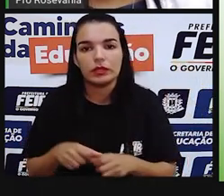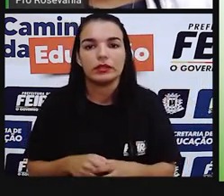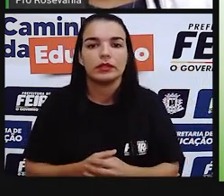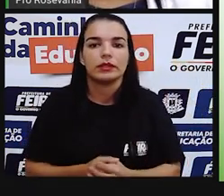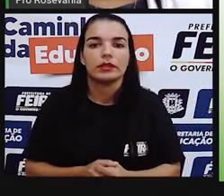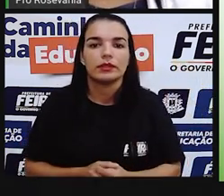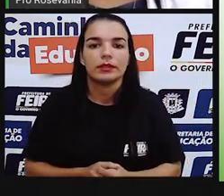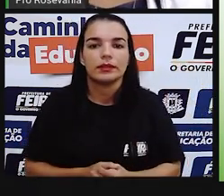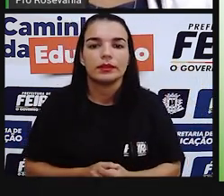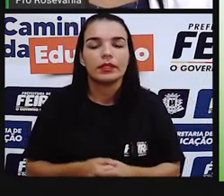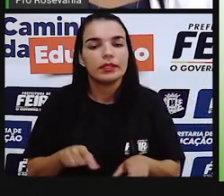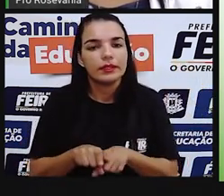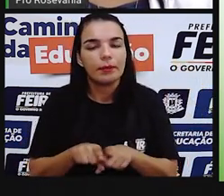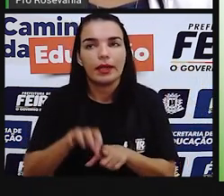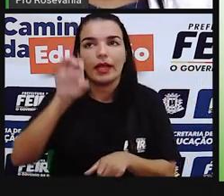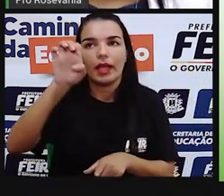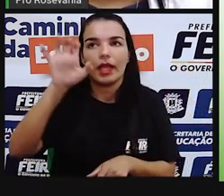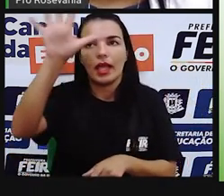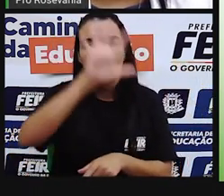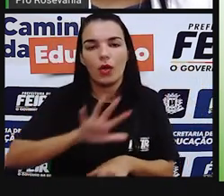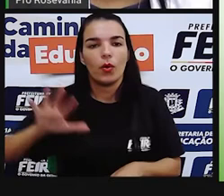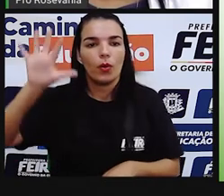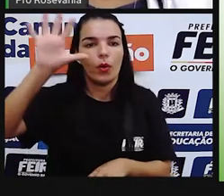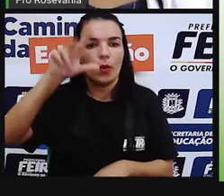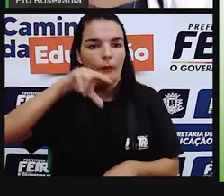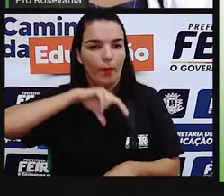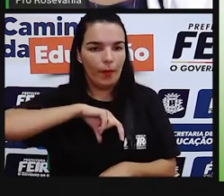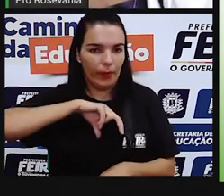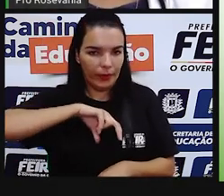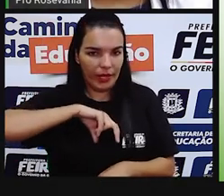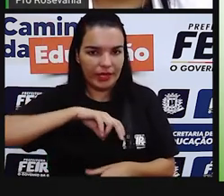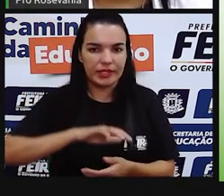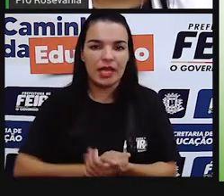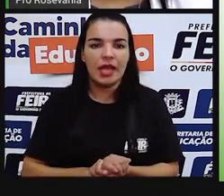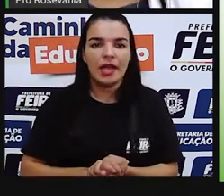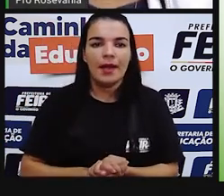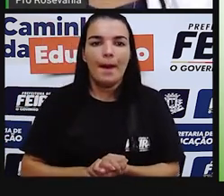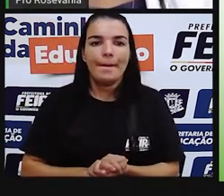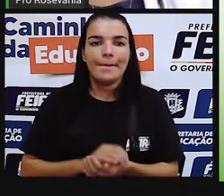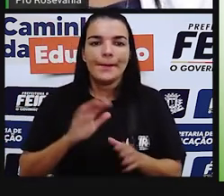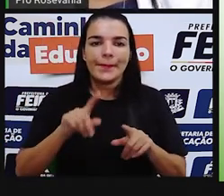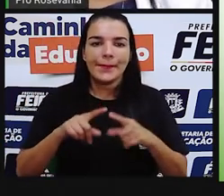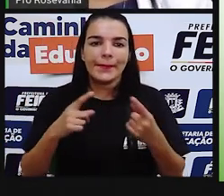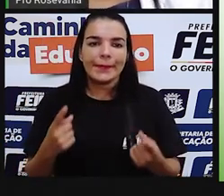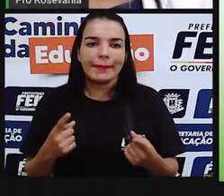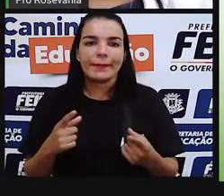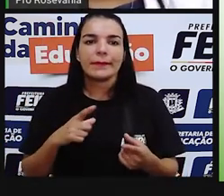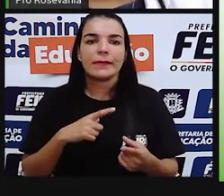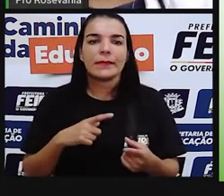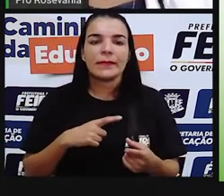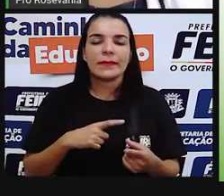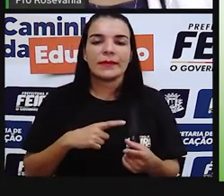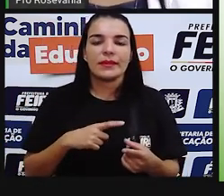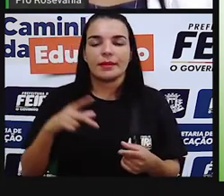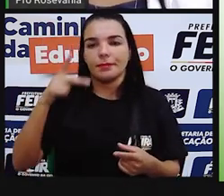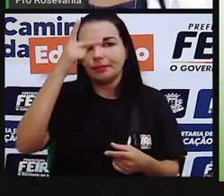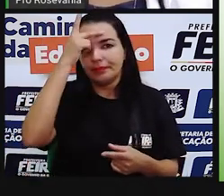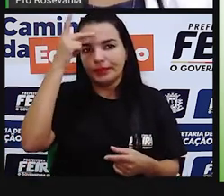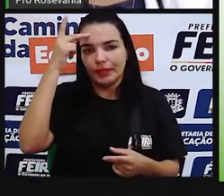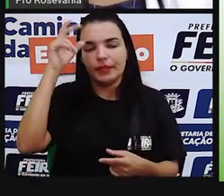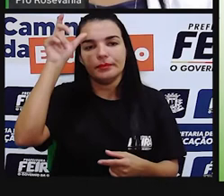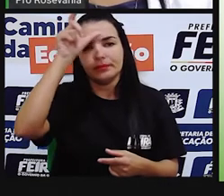caso, né? tenho a figura, principalmente, né? Dos portugueses, de alguns outros imigrantes, e dos povos africanos.